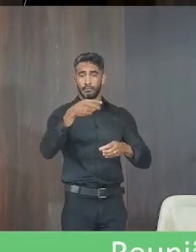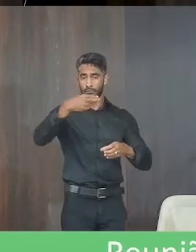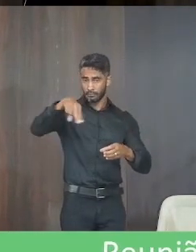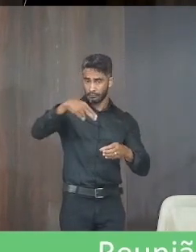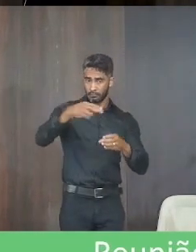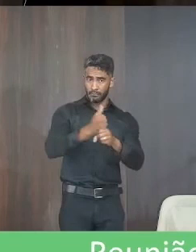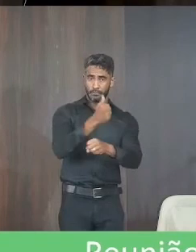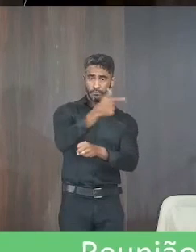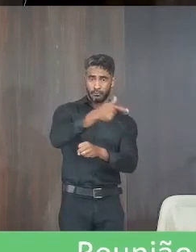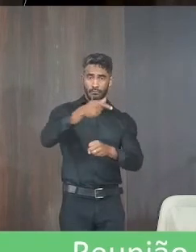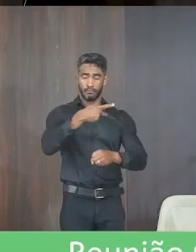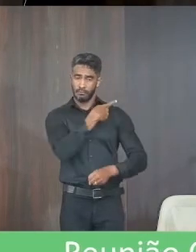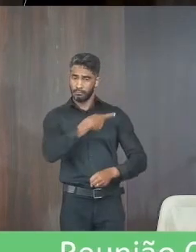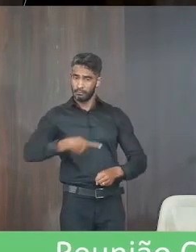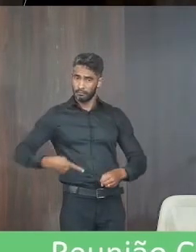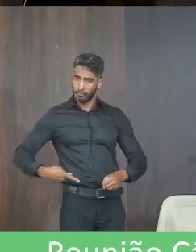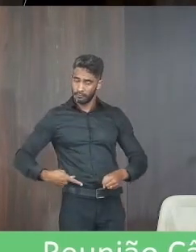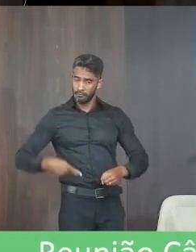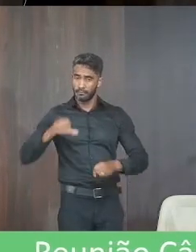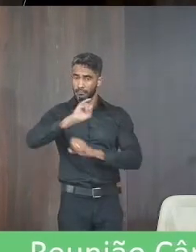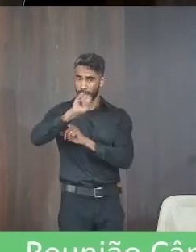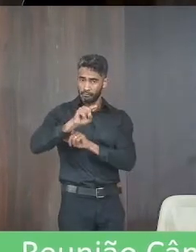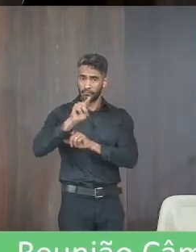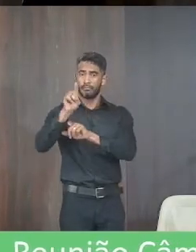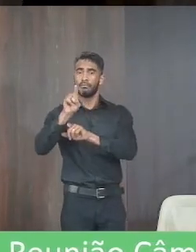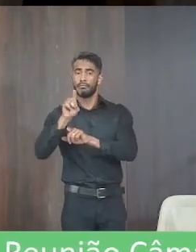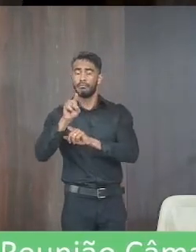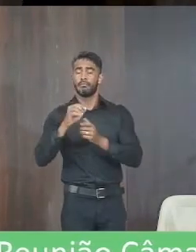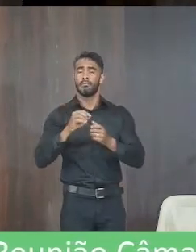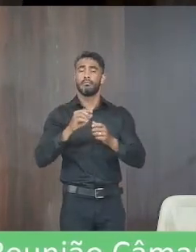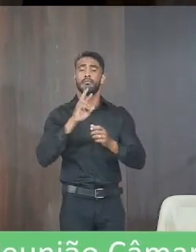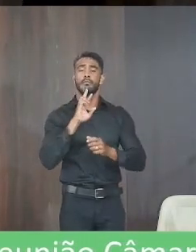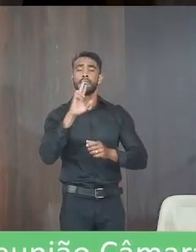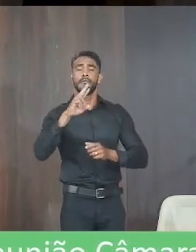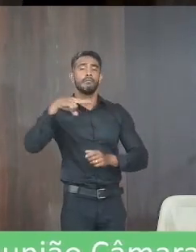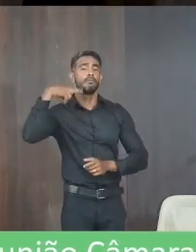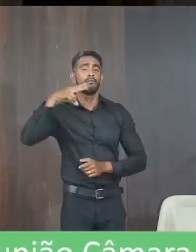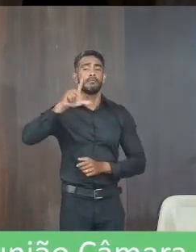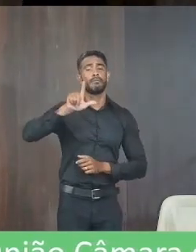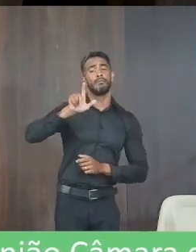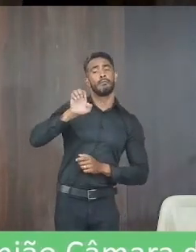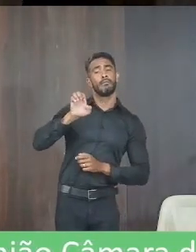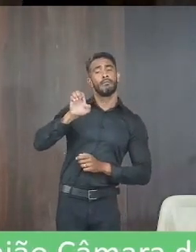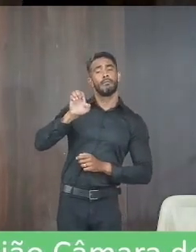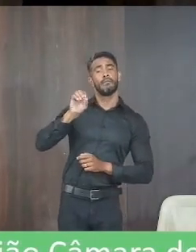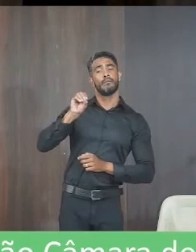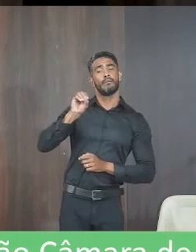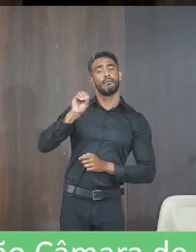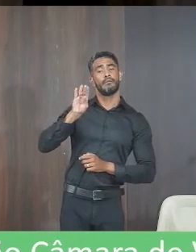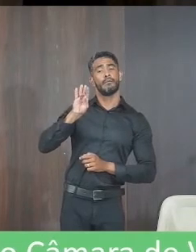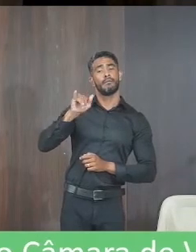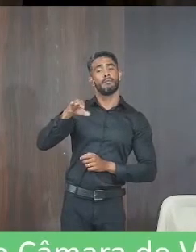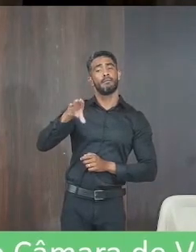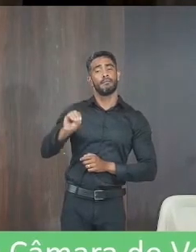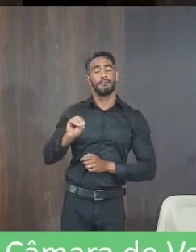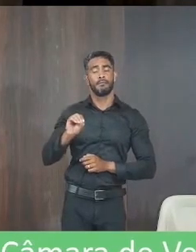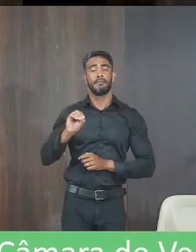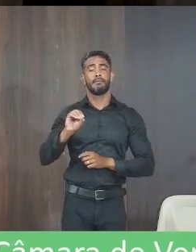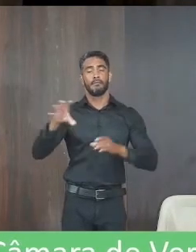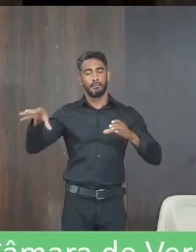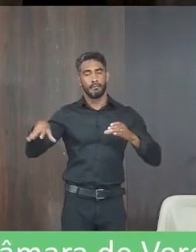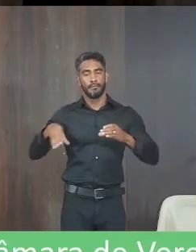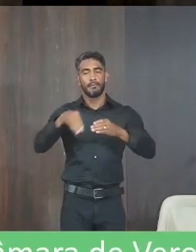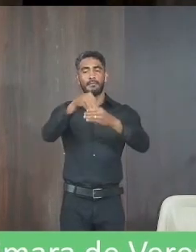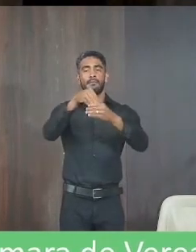2022 presidente da comissão o vereador José Tarsísio Mendes relator o vereador Leobino Antônio Gibben membro o vereador